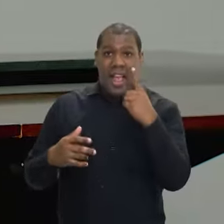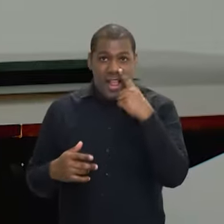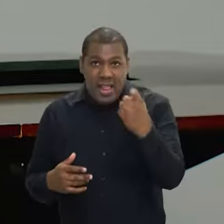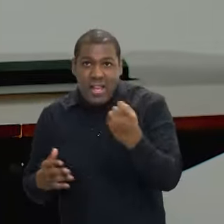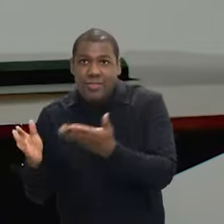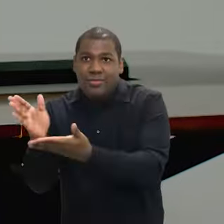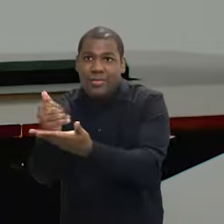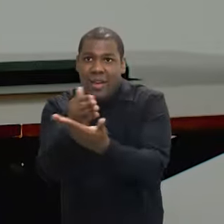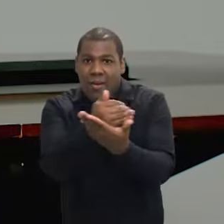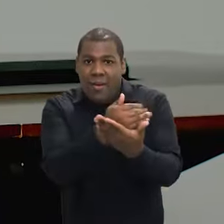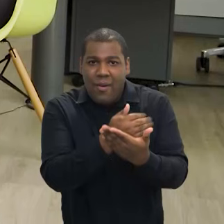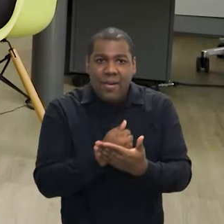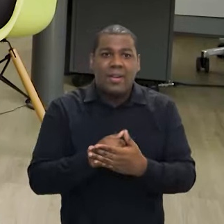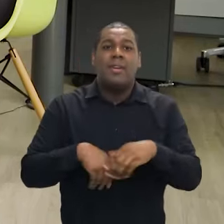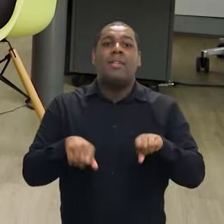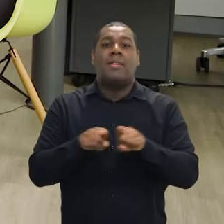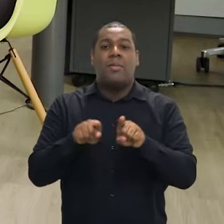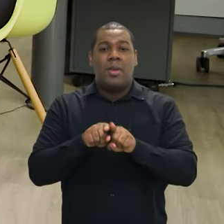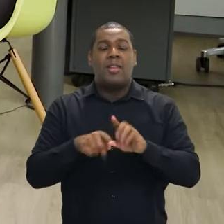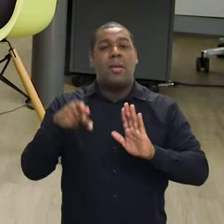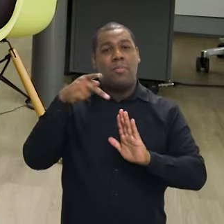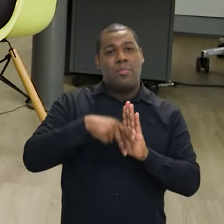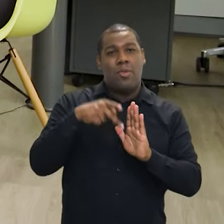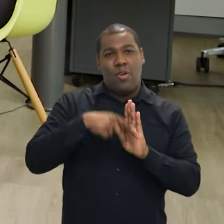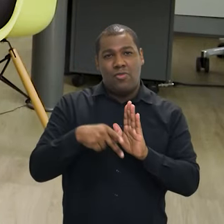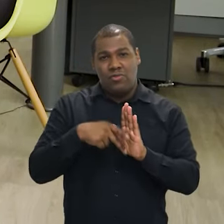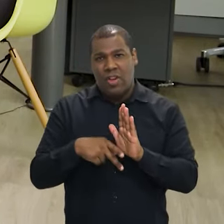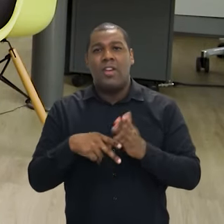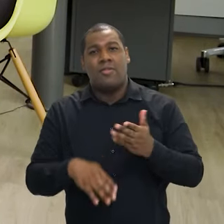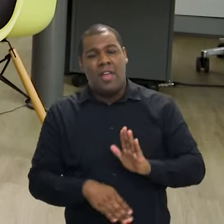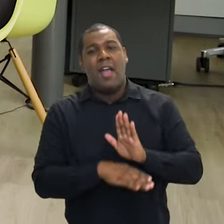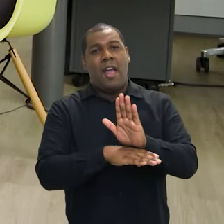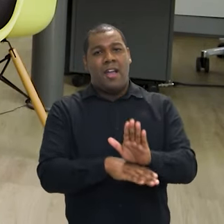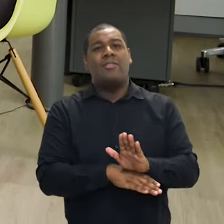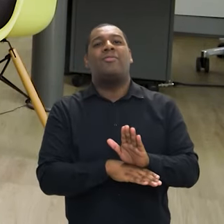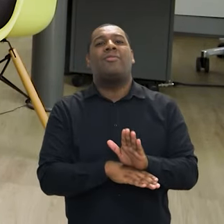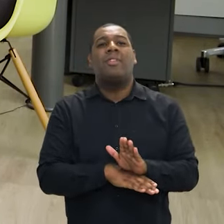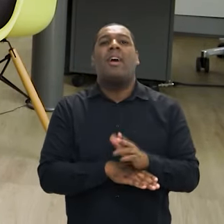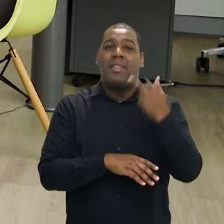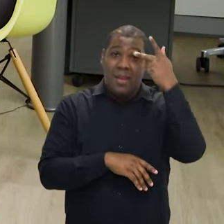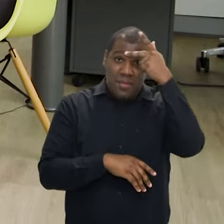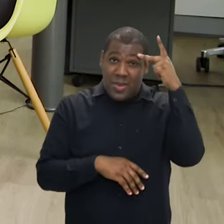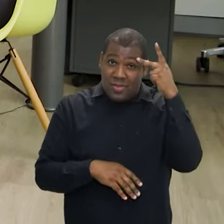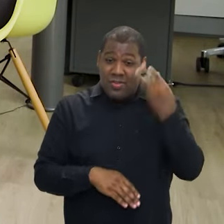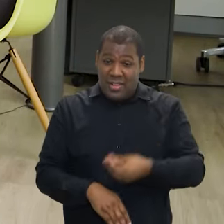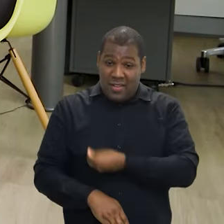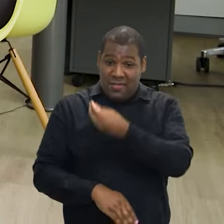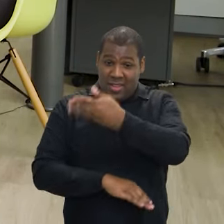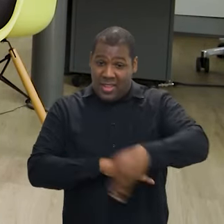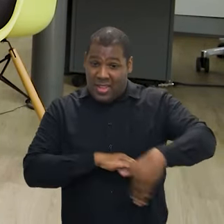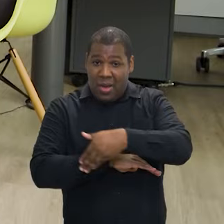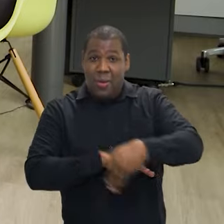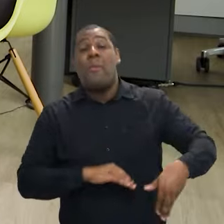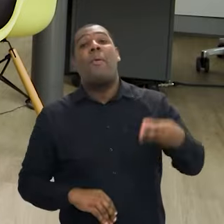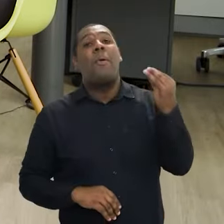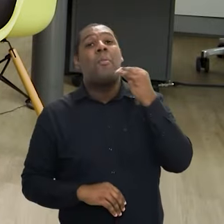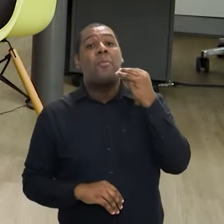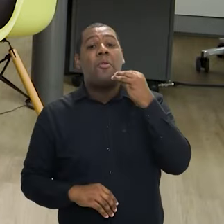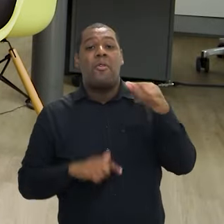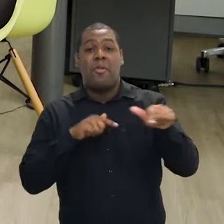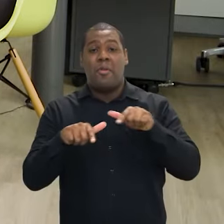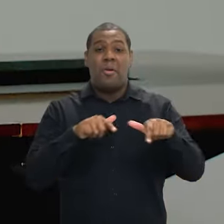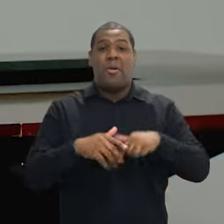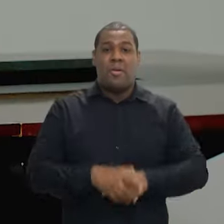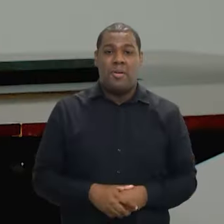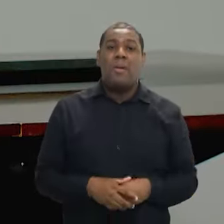plano, também temos um eixo de empregabilidade e renda. Totalmente completo, né? O ministro assinou acordos de cooperação